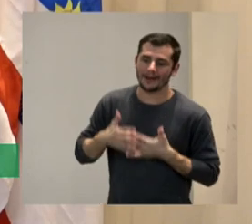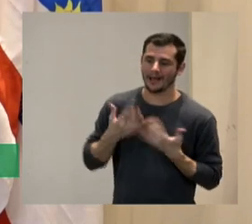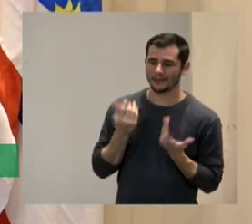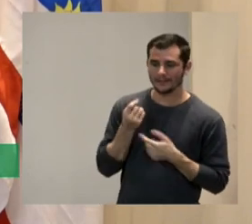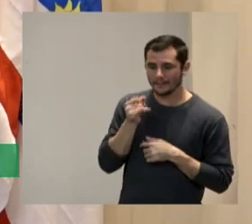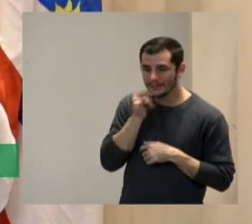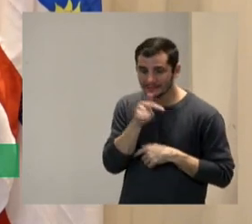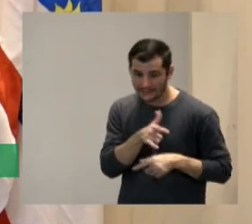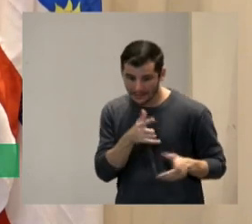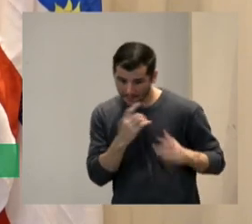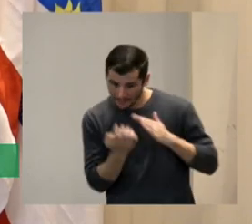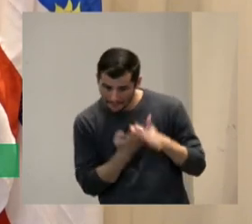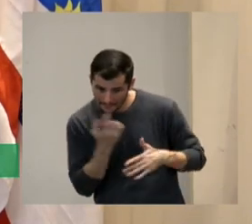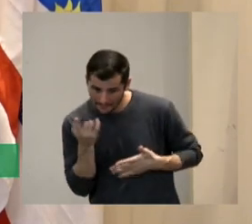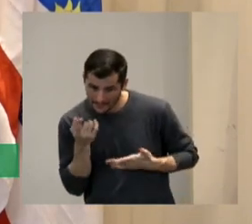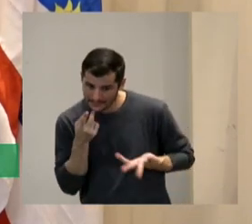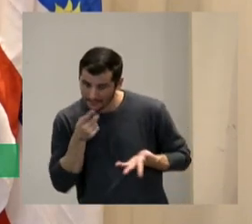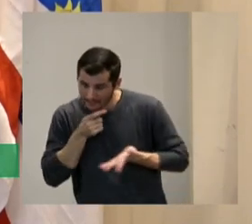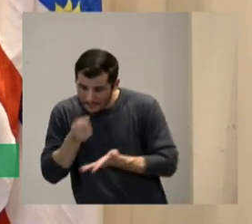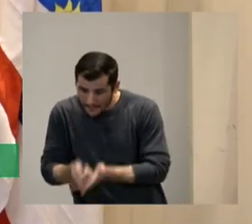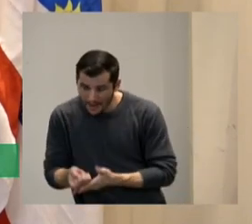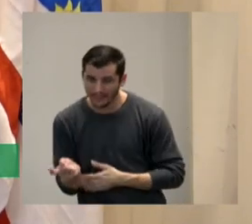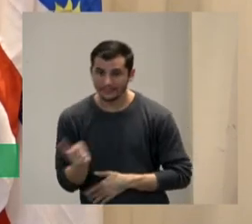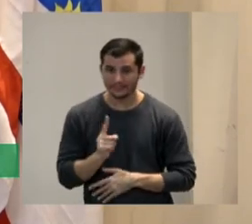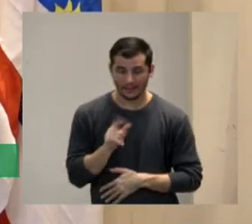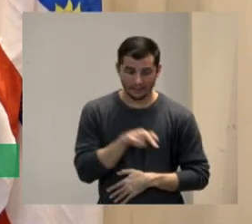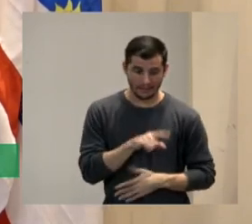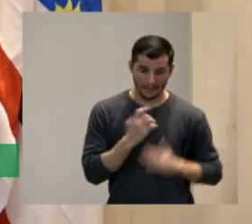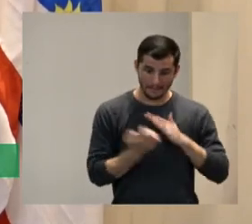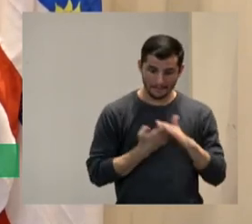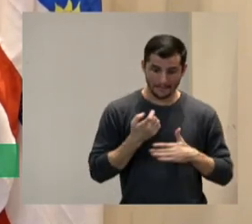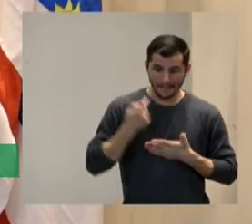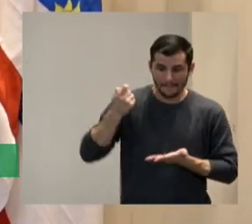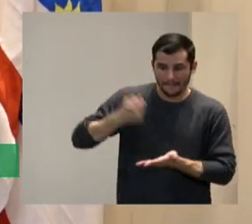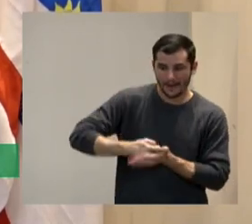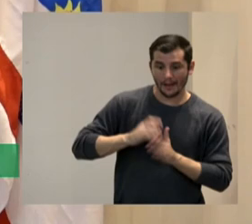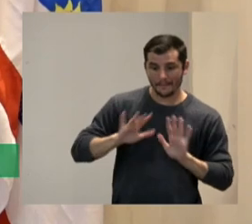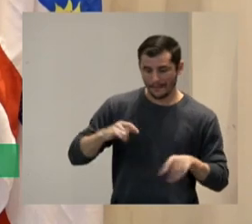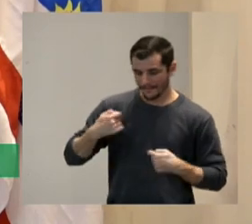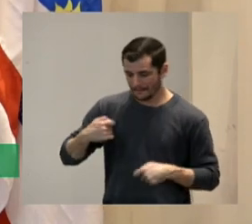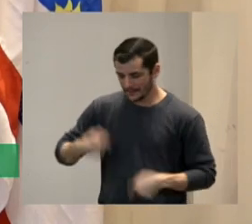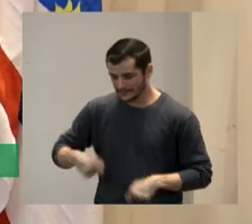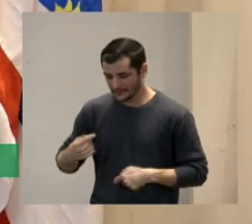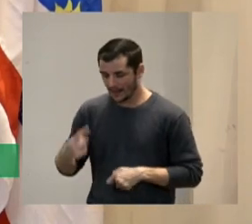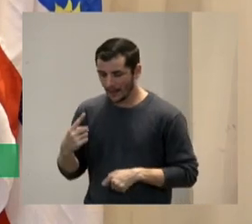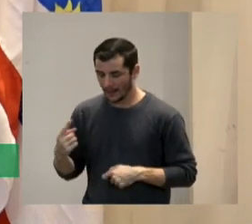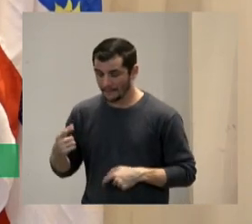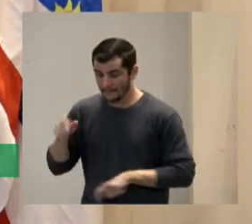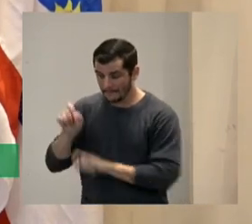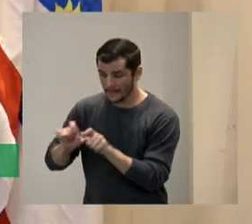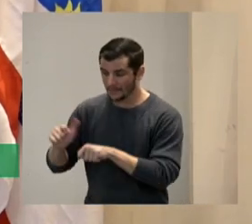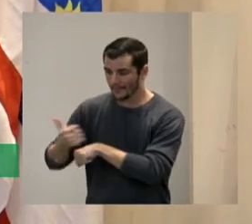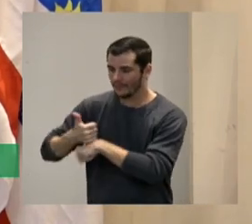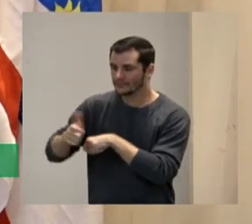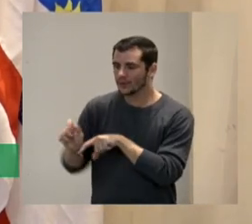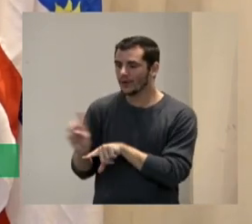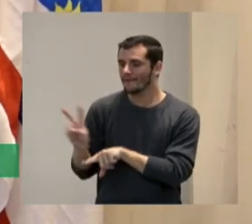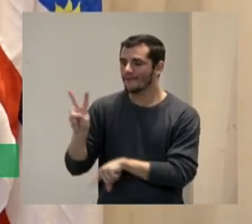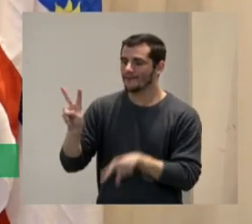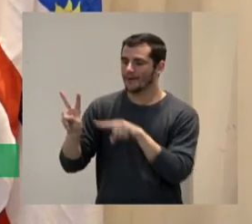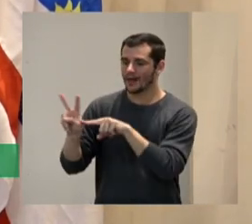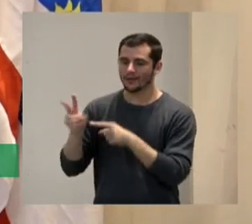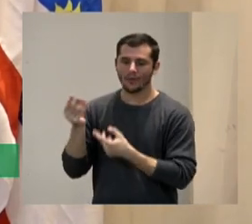paga ou não paga pagar ela não vai pagar ninguém mas o quanto a gente está se dando valor eu acho que eu volto a dizer eu estou